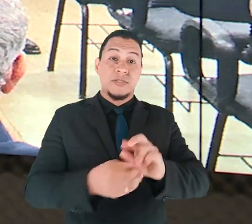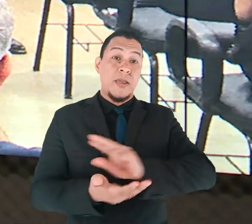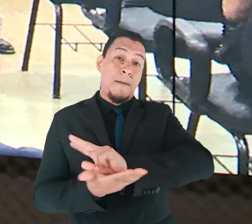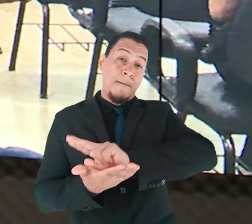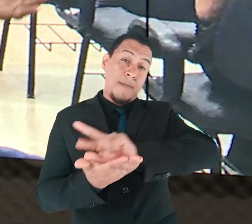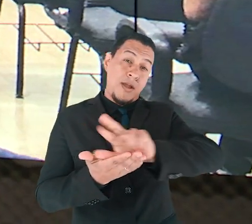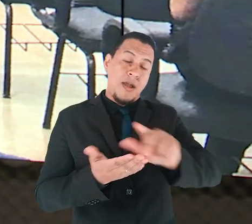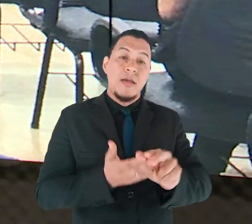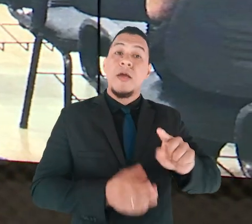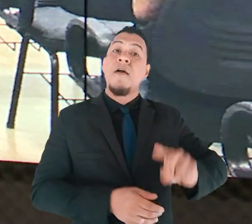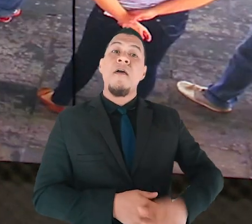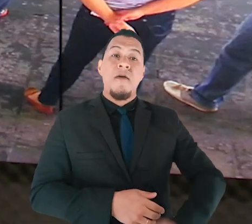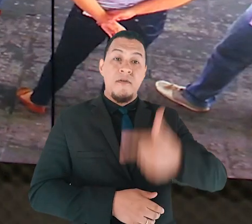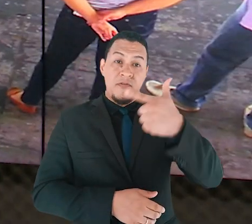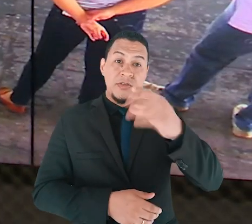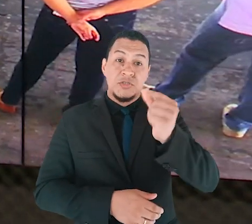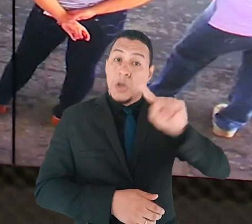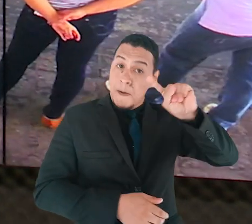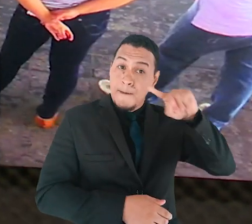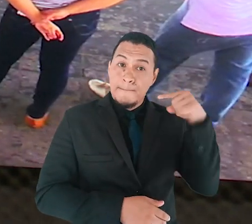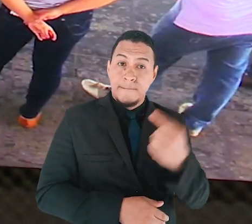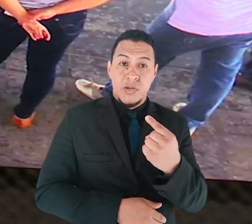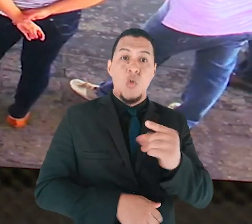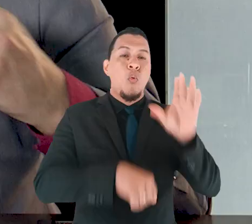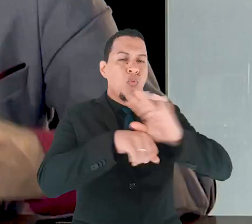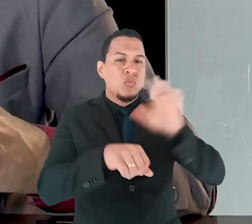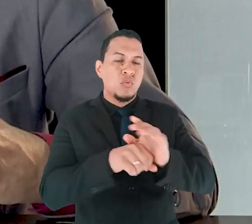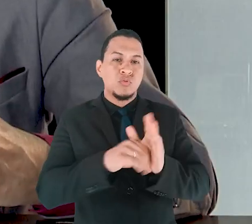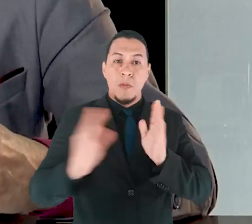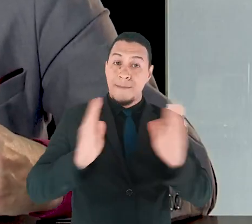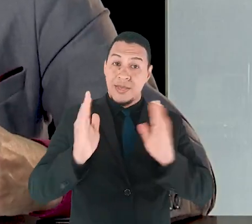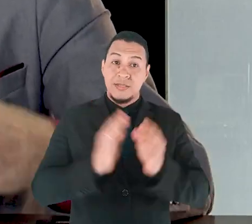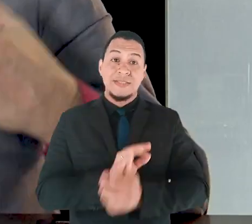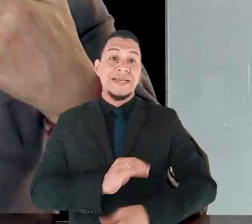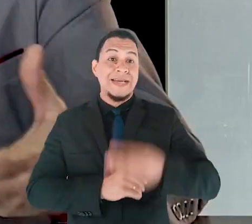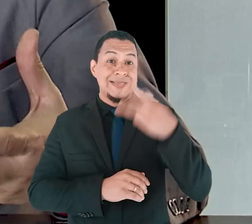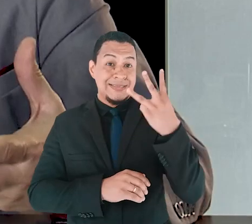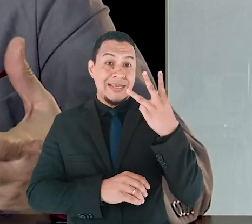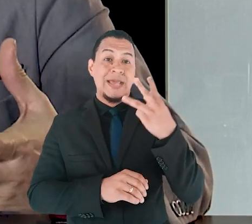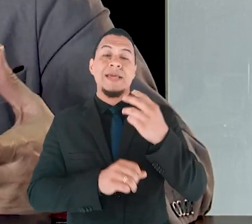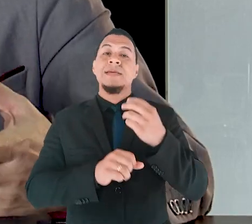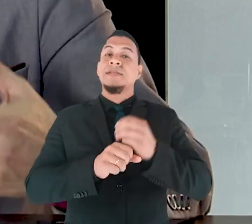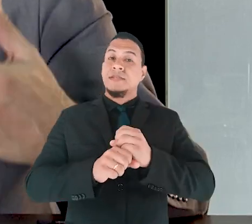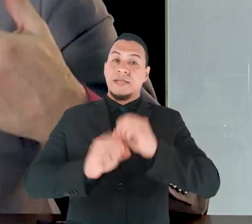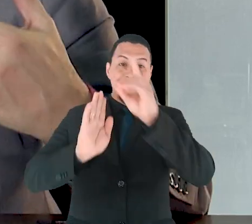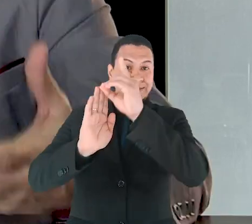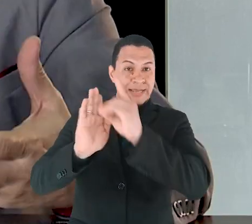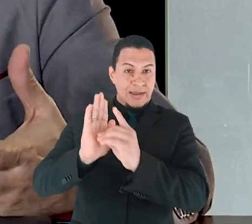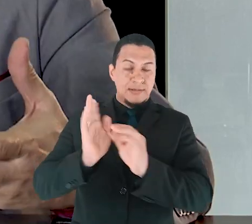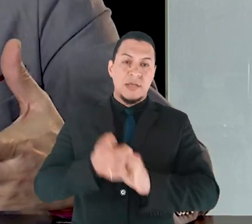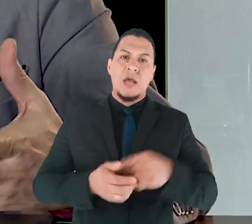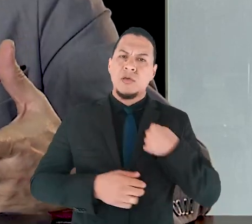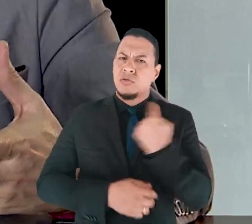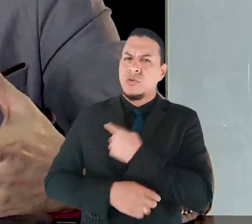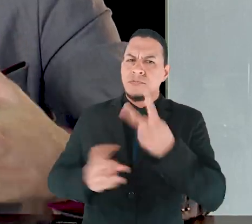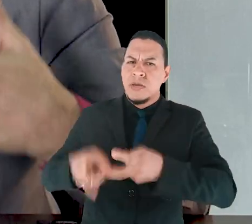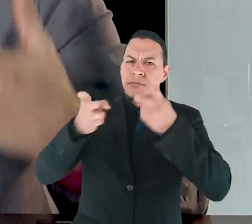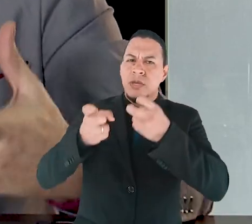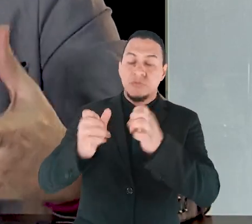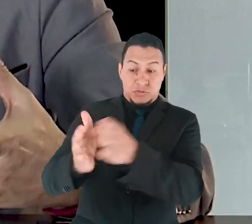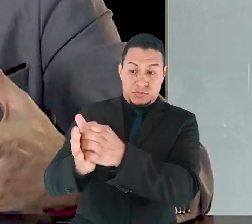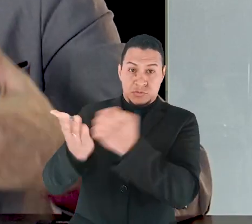oferecidas em cursos ao longo de três décadas. Nós observamos que cada vez mais a escola judicial